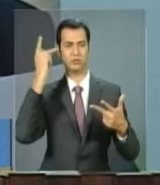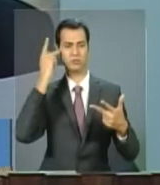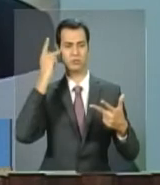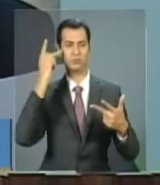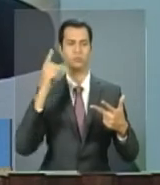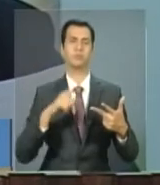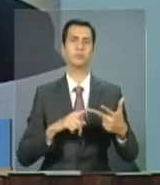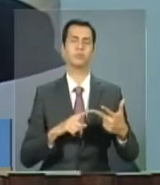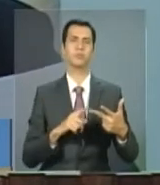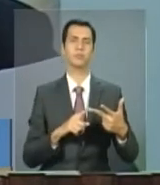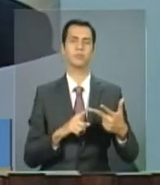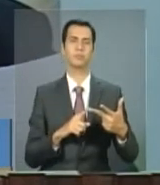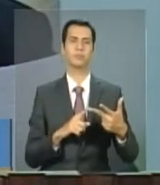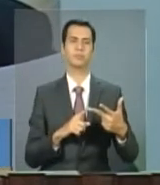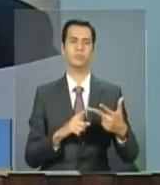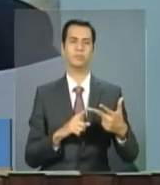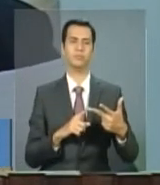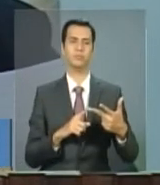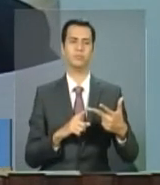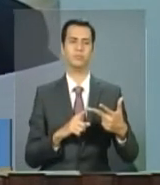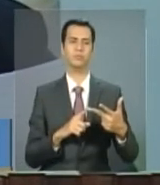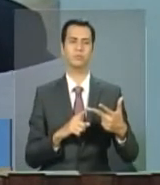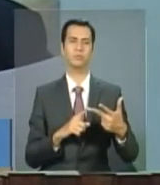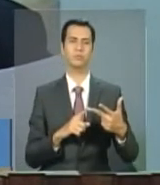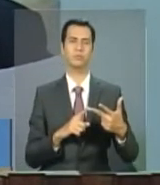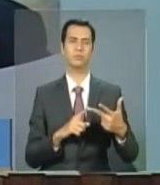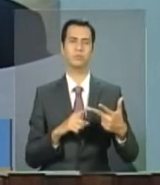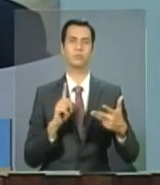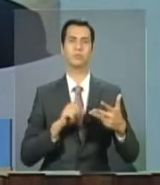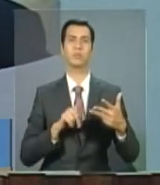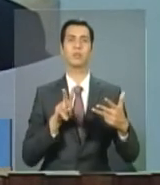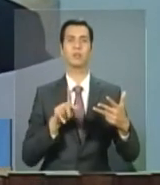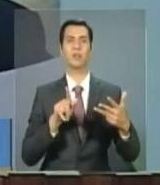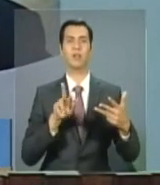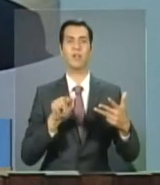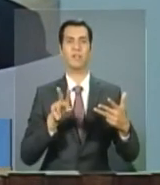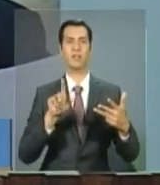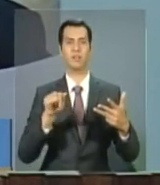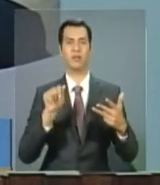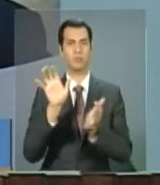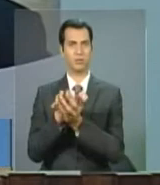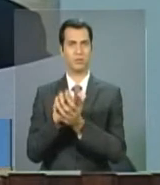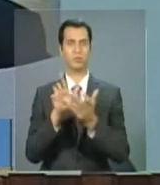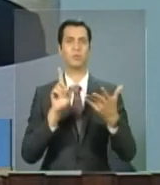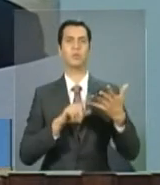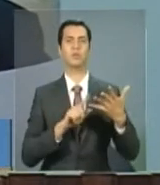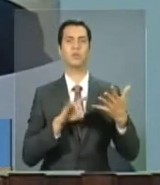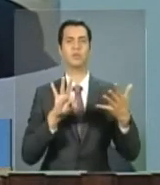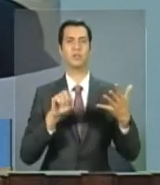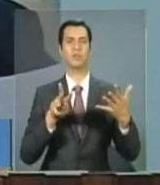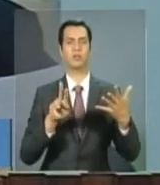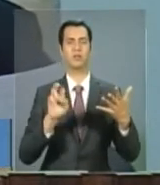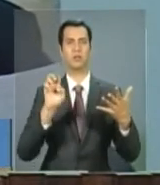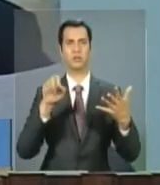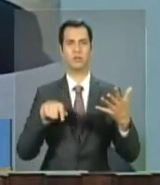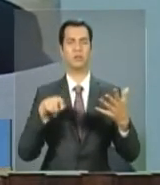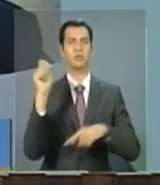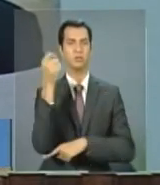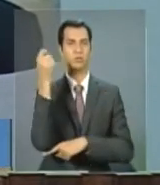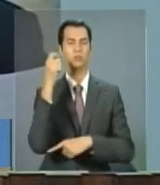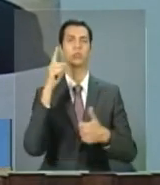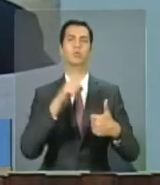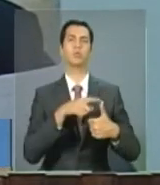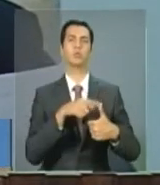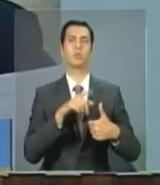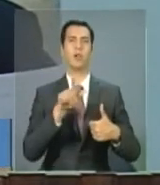eu não estou entendendo direito a letra, município de Gravatá, Pernambuco, município de Itaqui, Rio Grande do Sul, Laje,